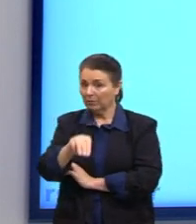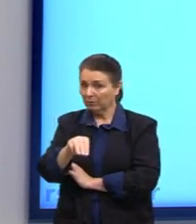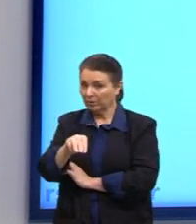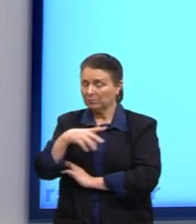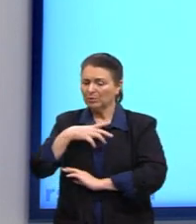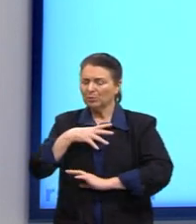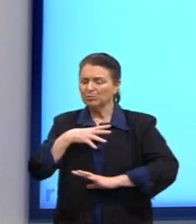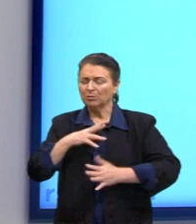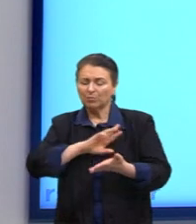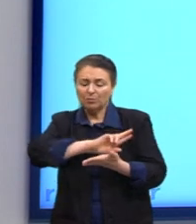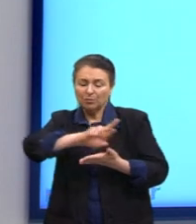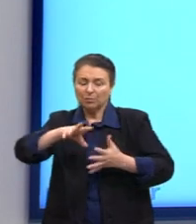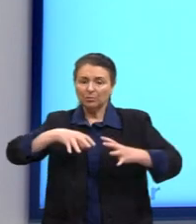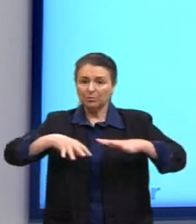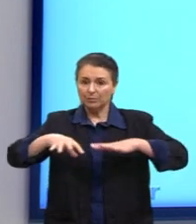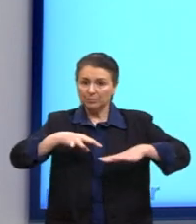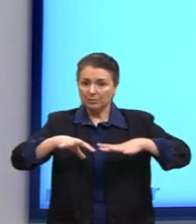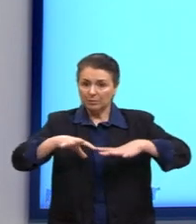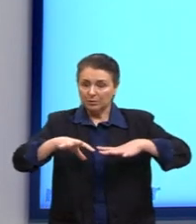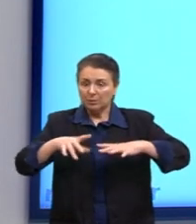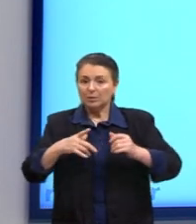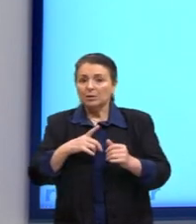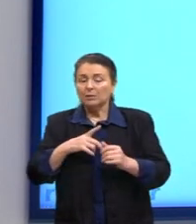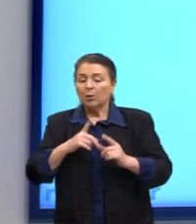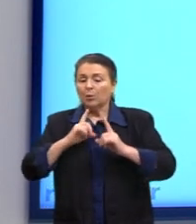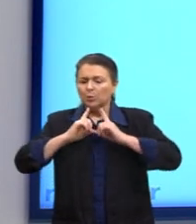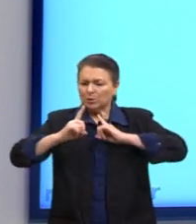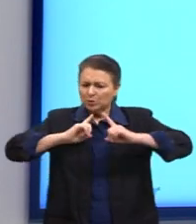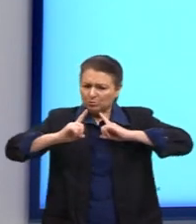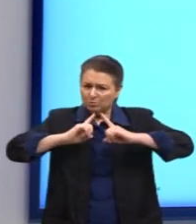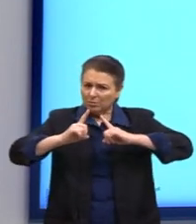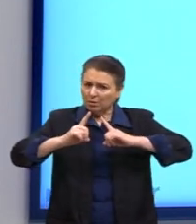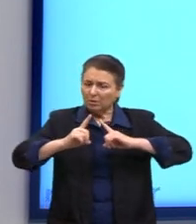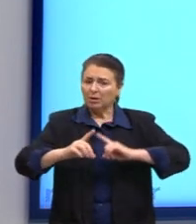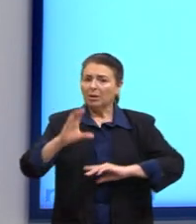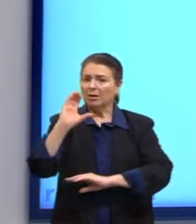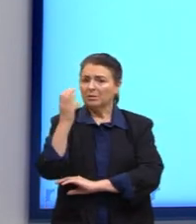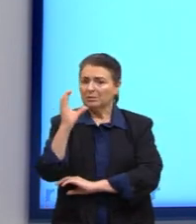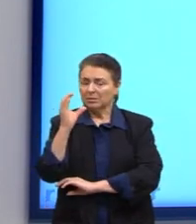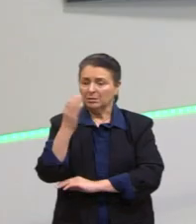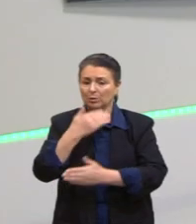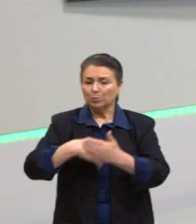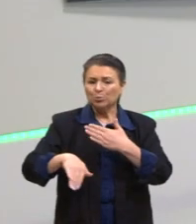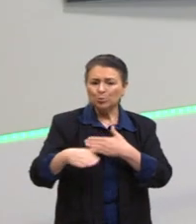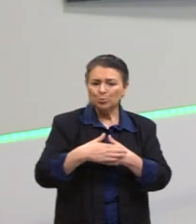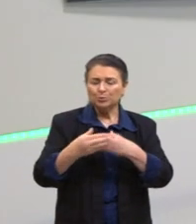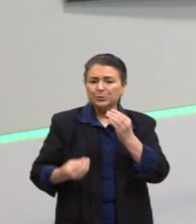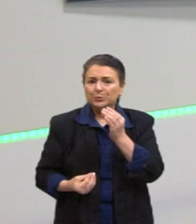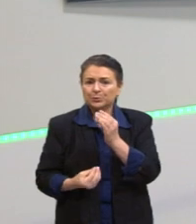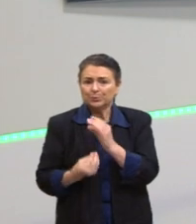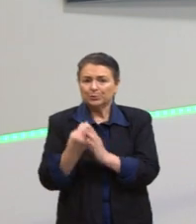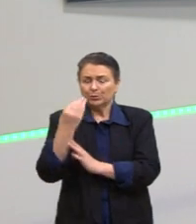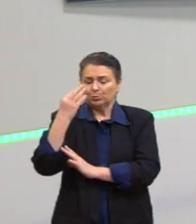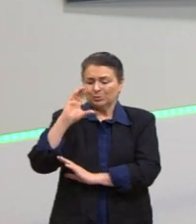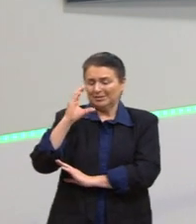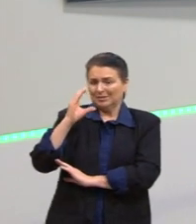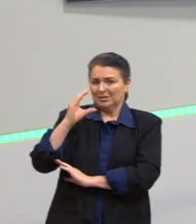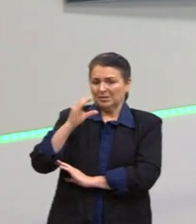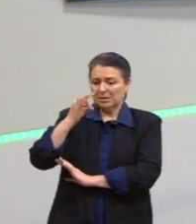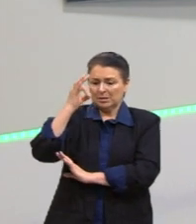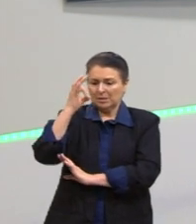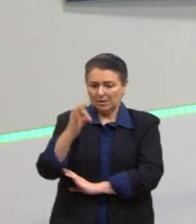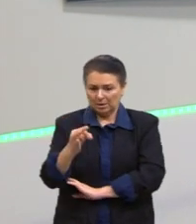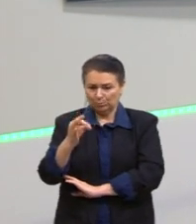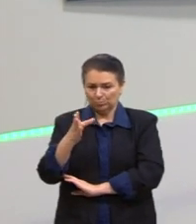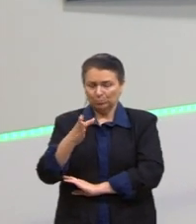movimentos que vão criticar a ciência. Então, todo aquele conhecimento científico, correto, certo, que a